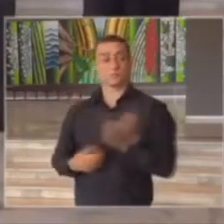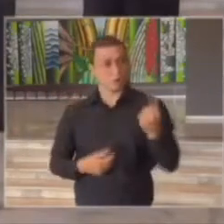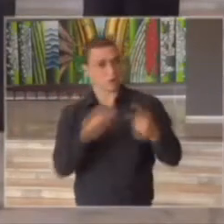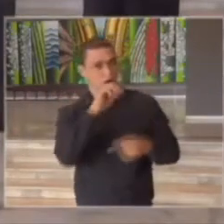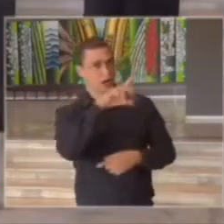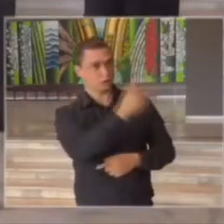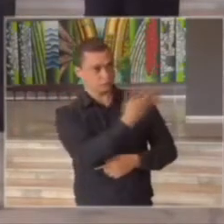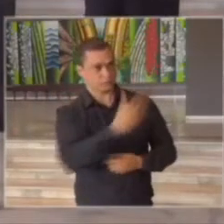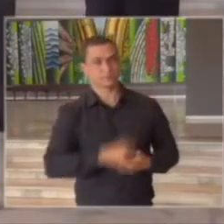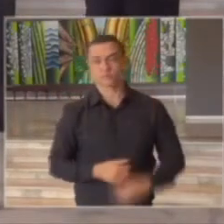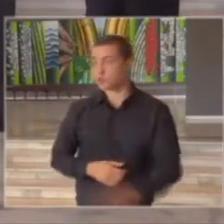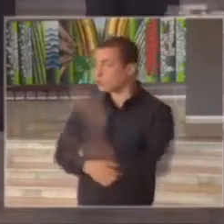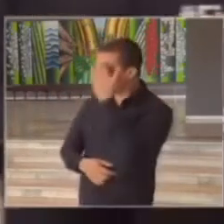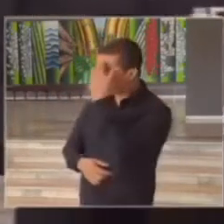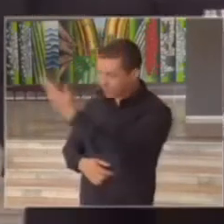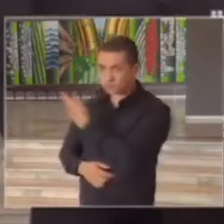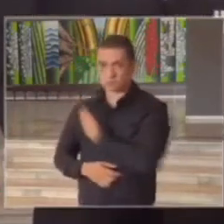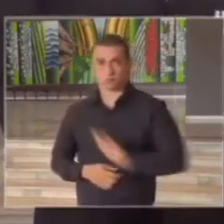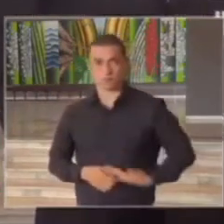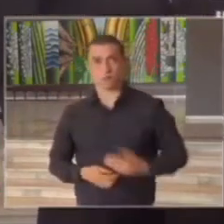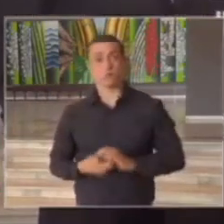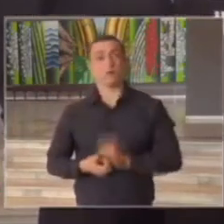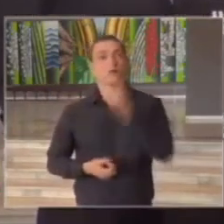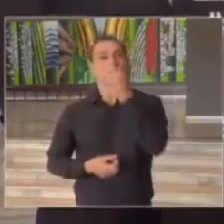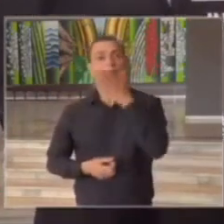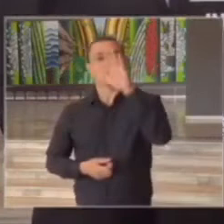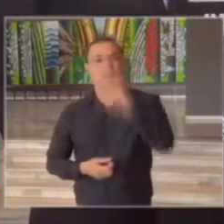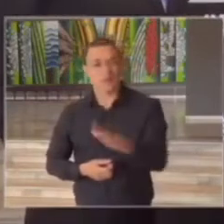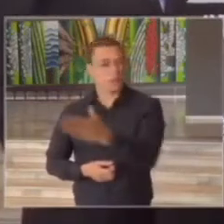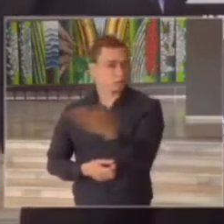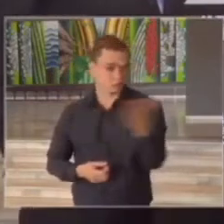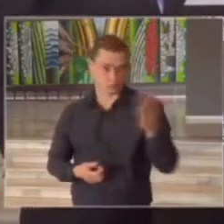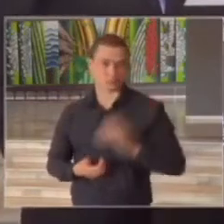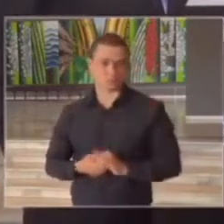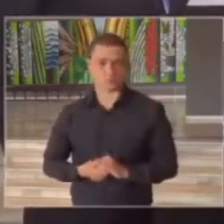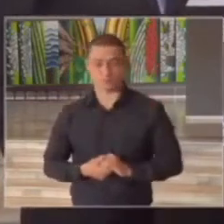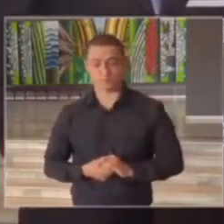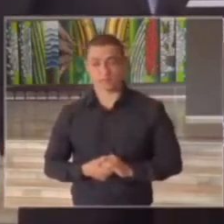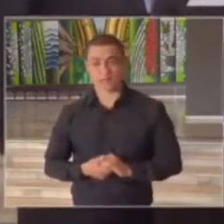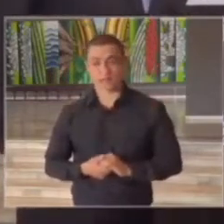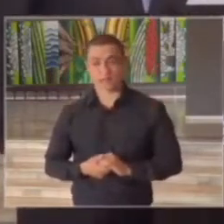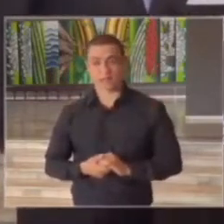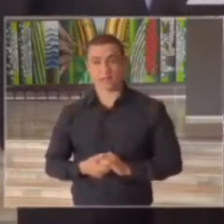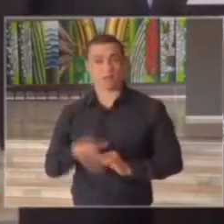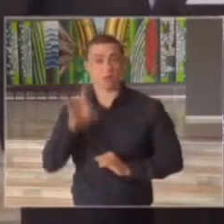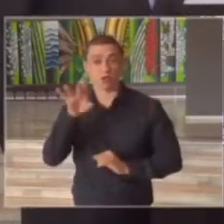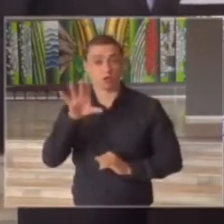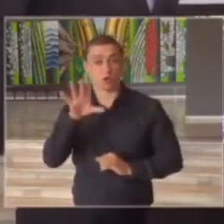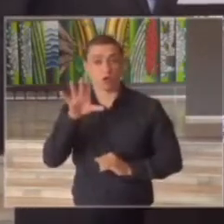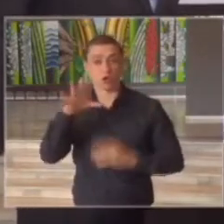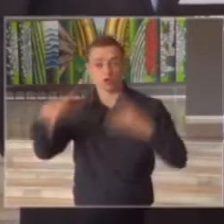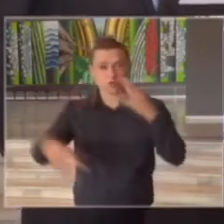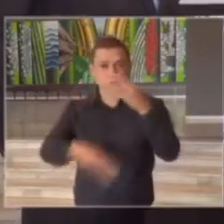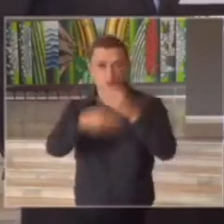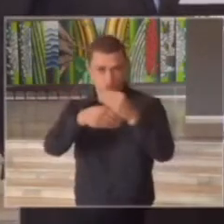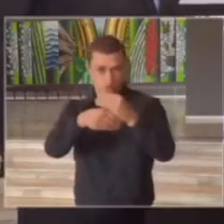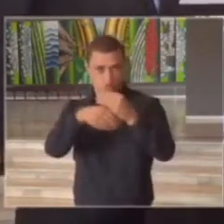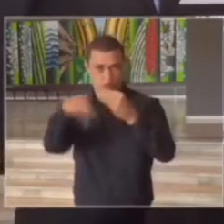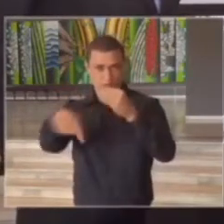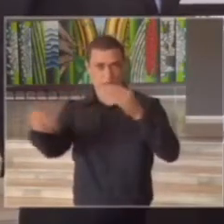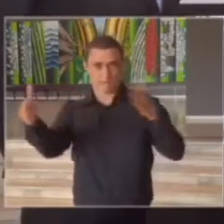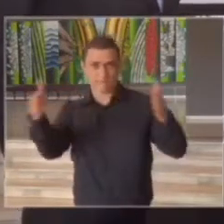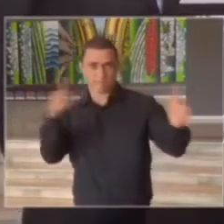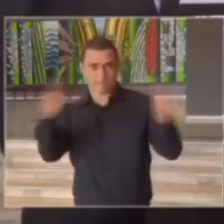completando aí mais um período de avaliação do plano São Paulo